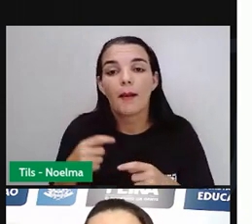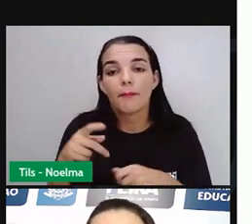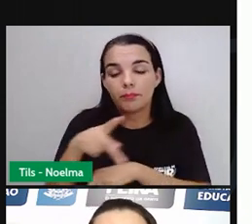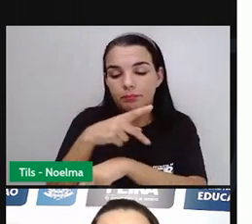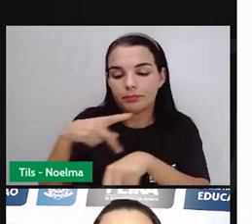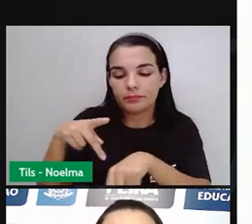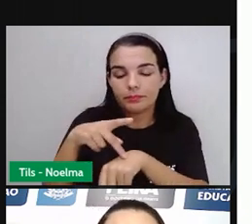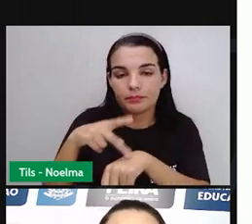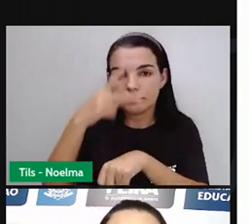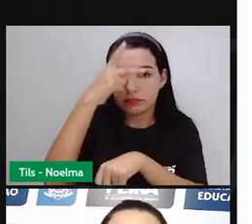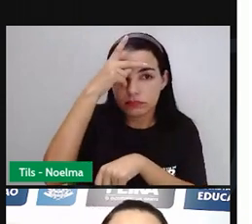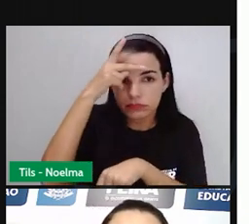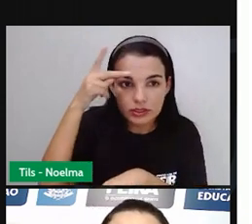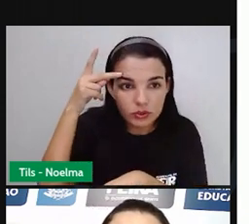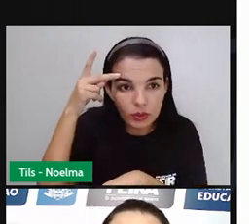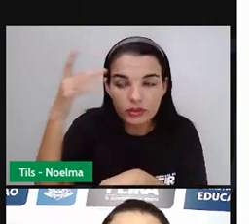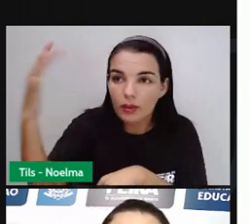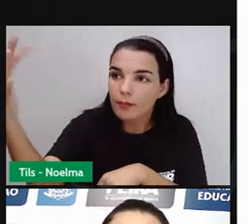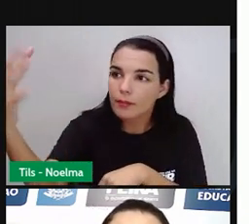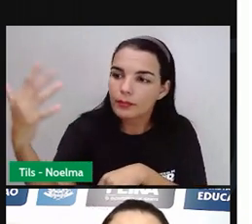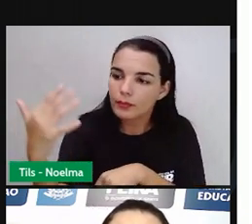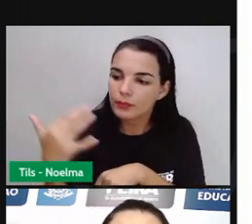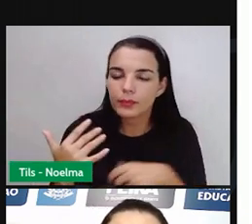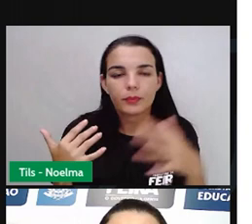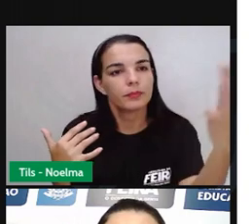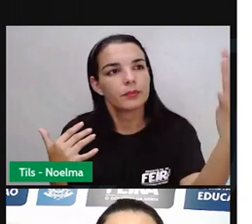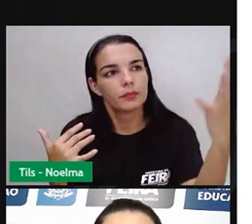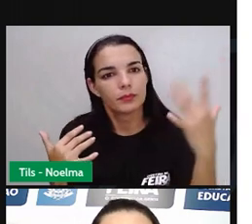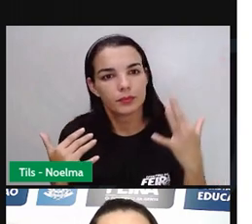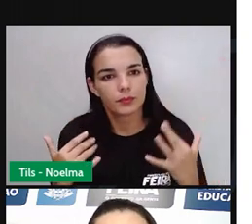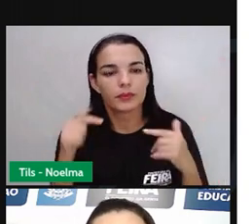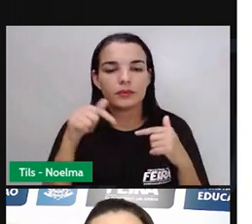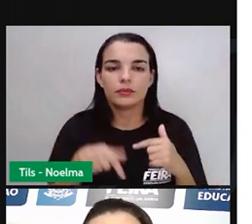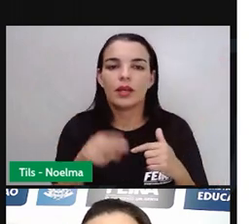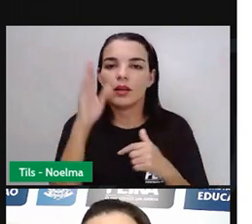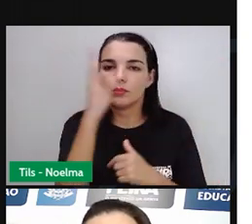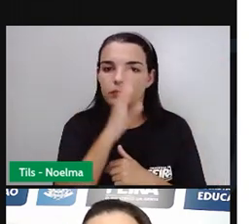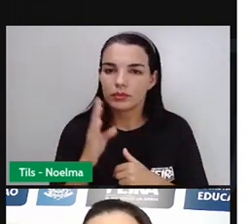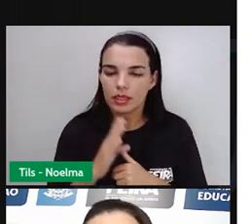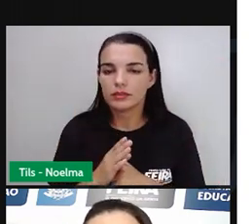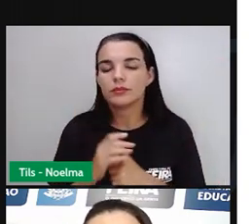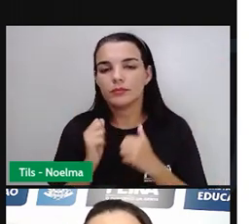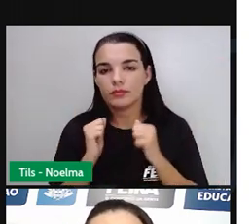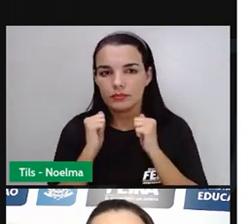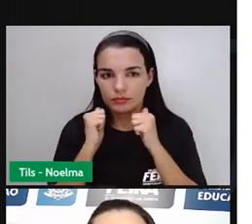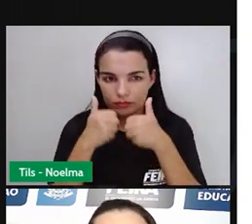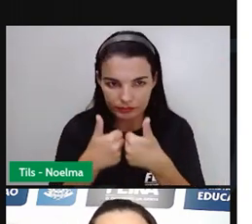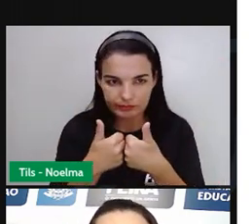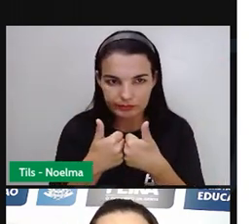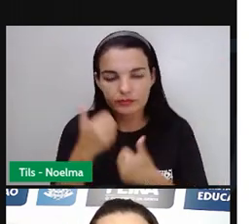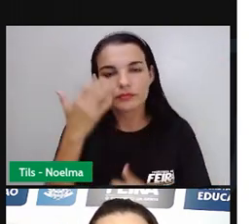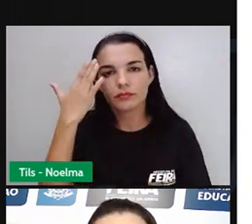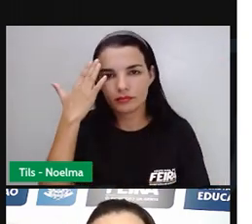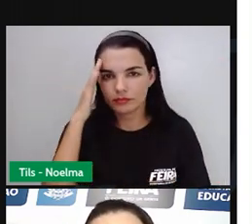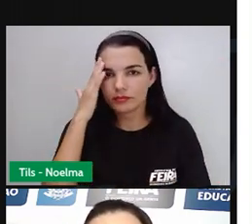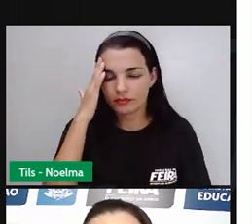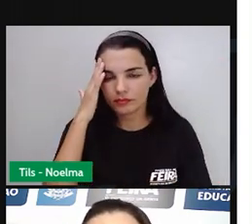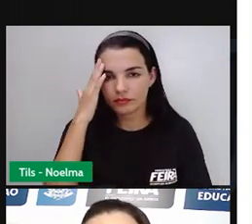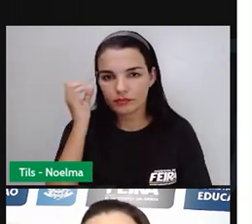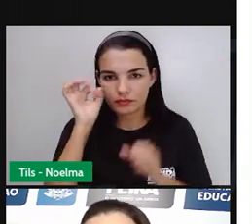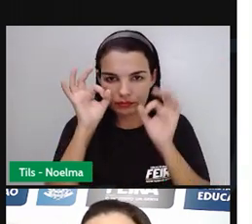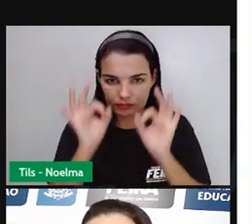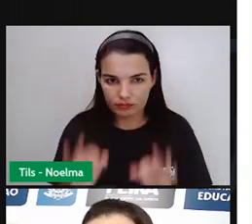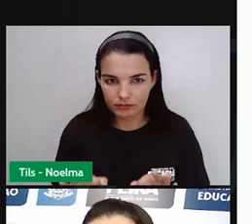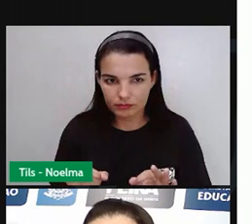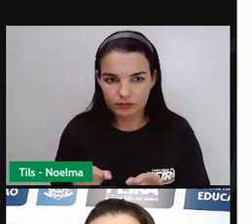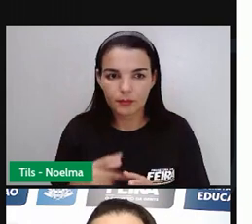no período colonial foi quando começaram a vir pessoas aí de Portugal e posteriormente de outros países para